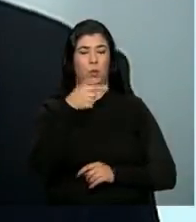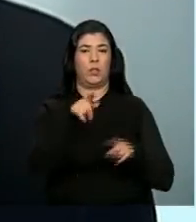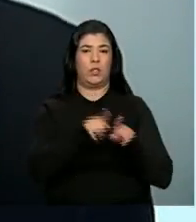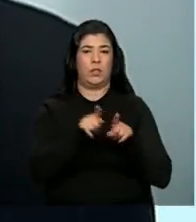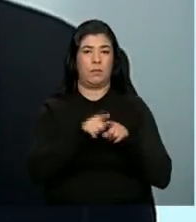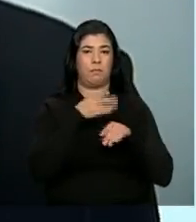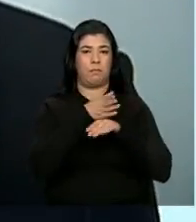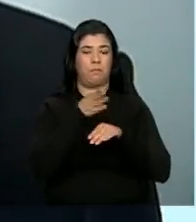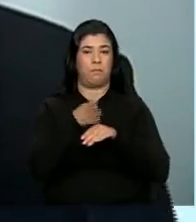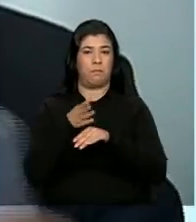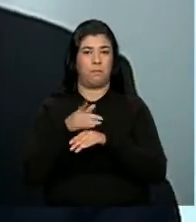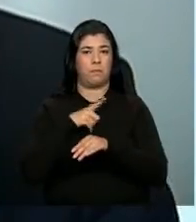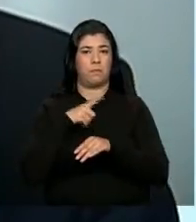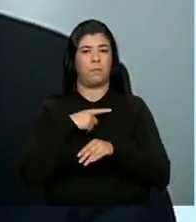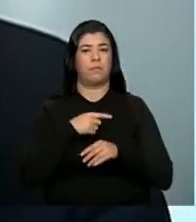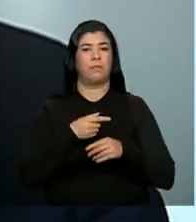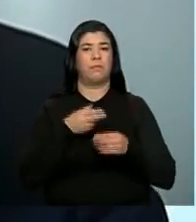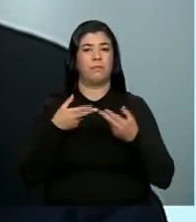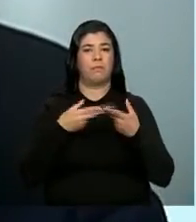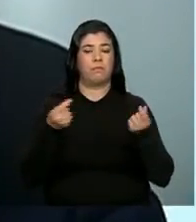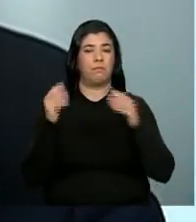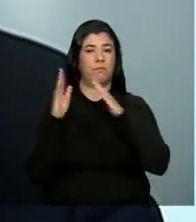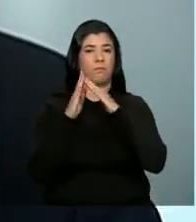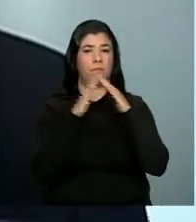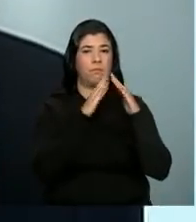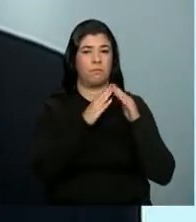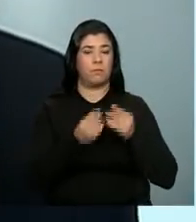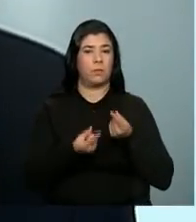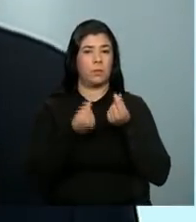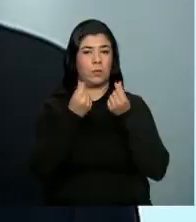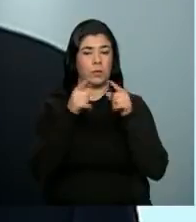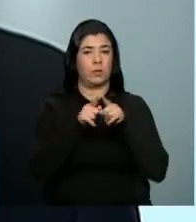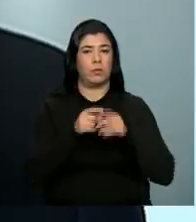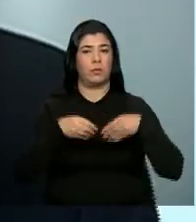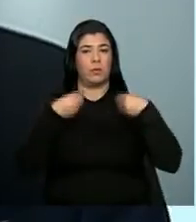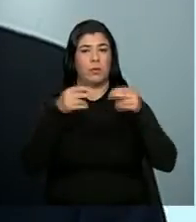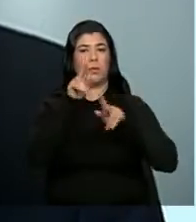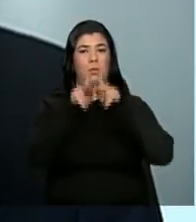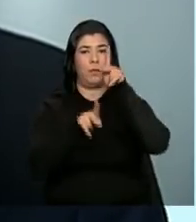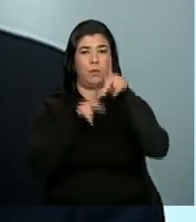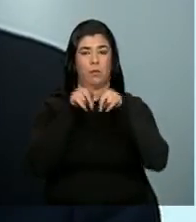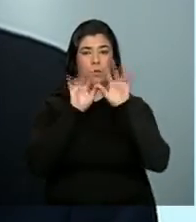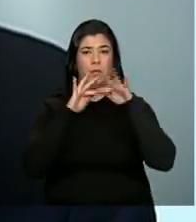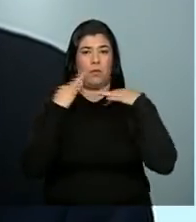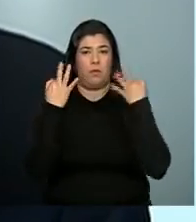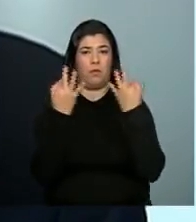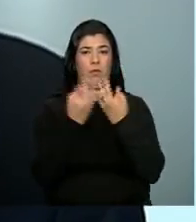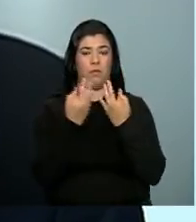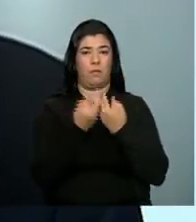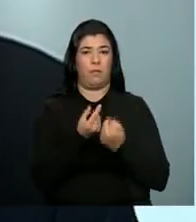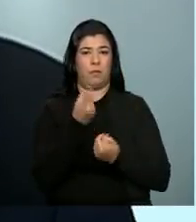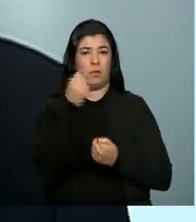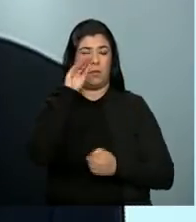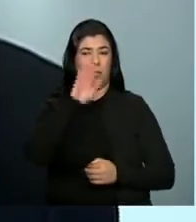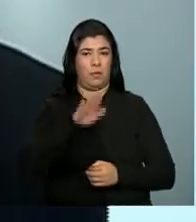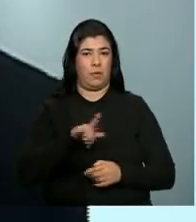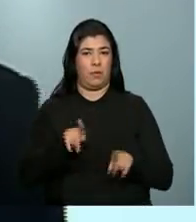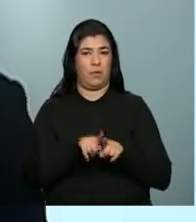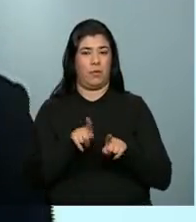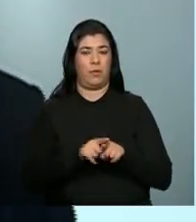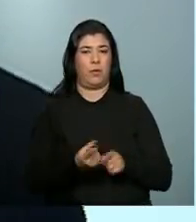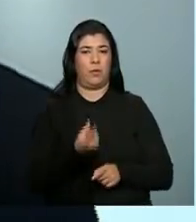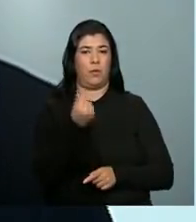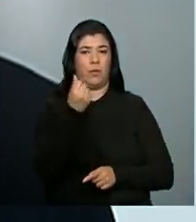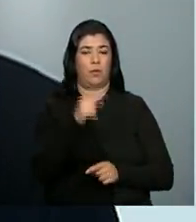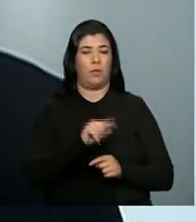investimentos. Essas casas que vão ser entregues para a população são para famílias de baixa renda, com rendimento mensal